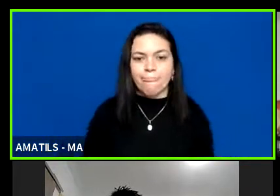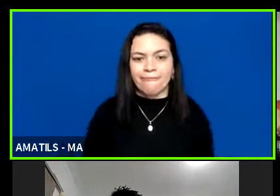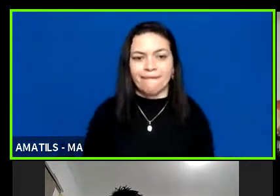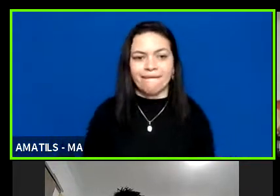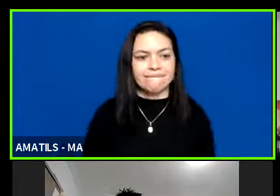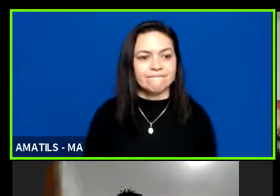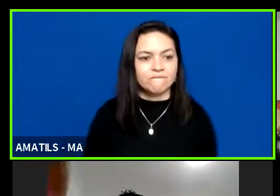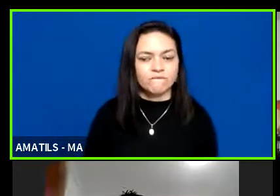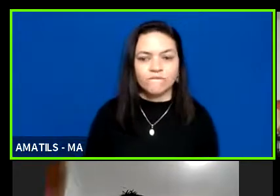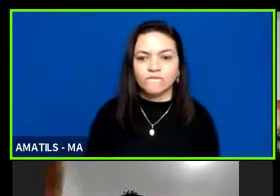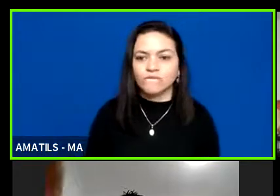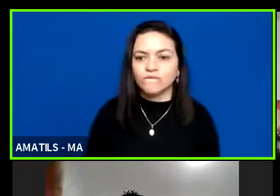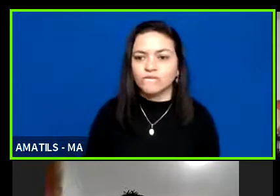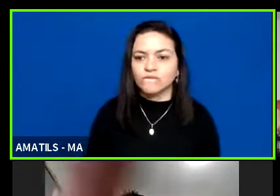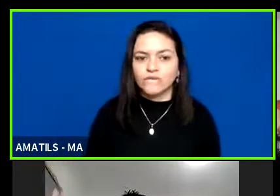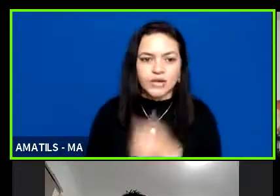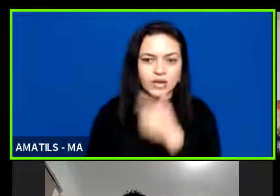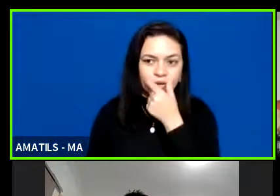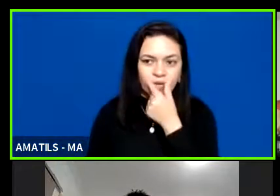pessoal alguém mais se inscreve